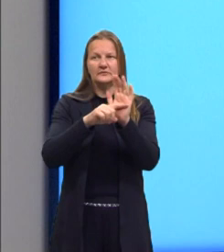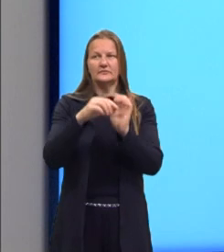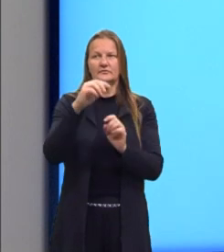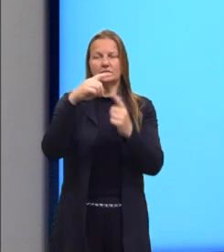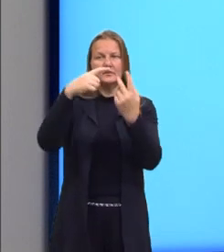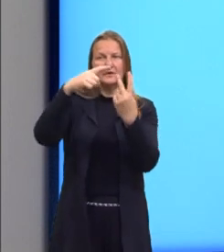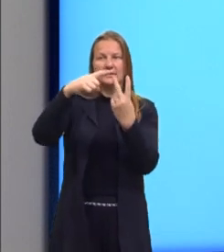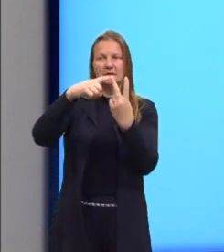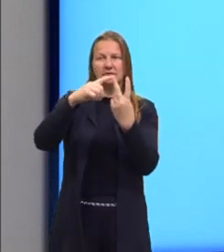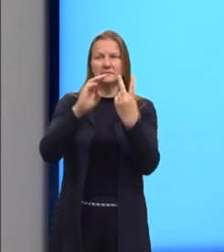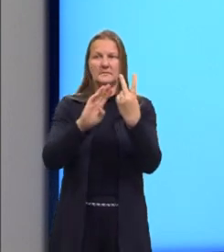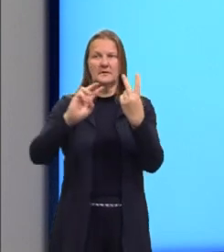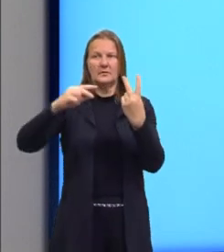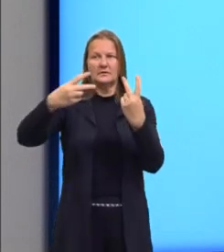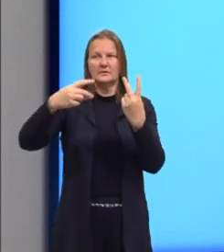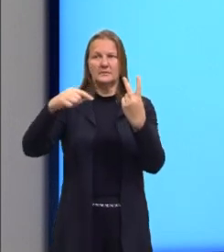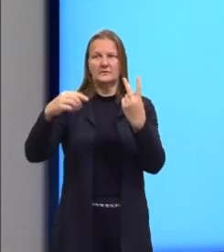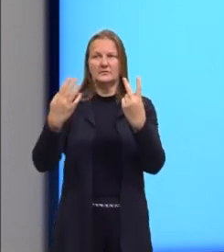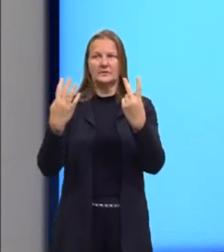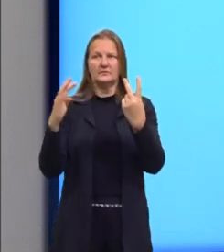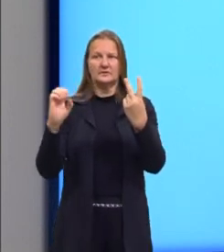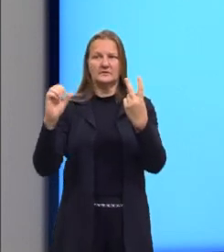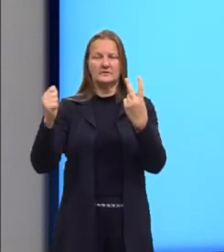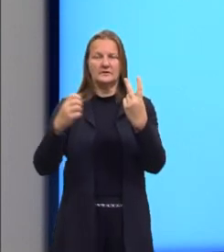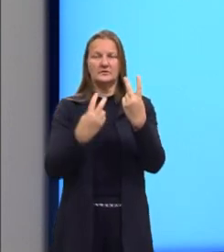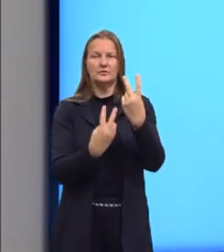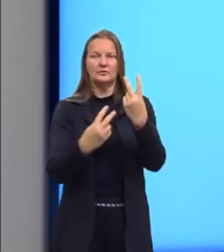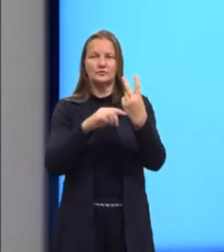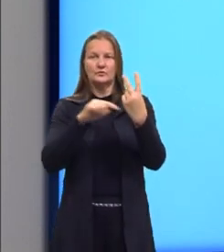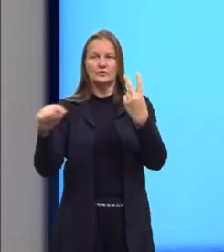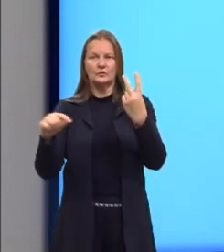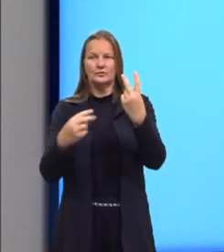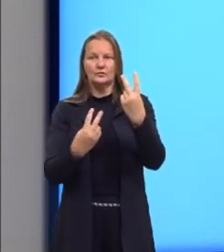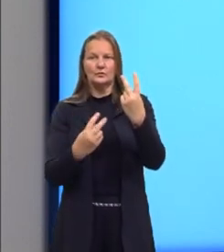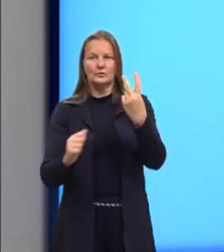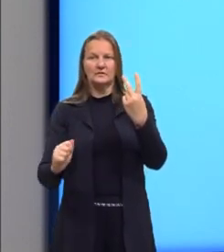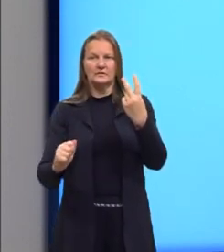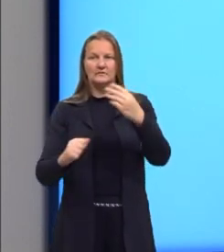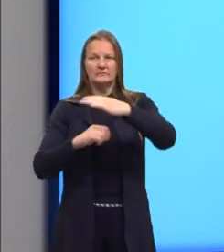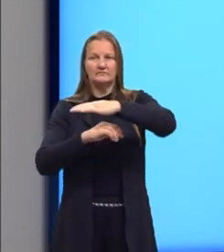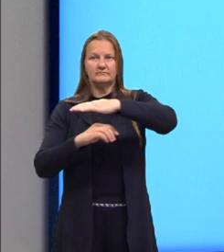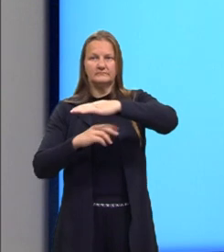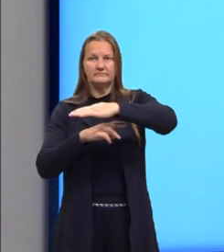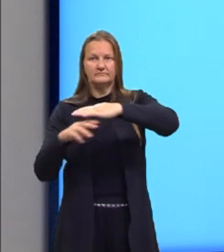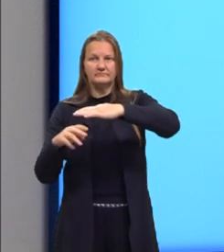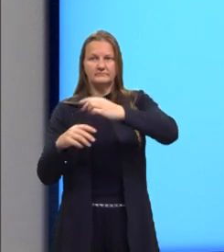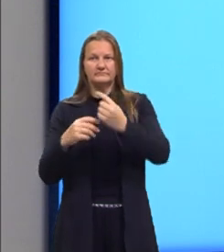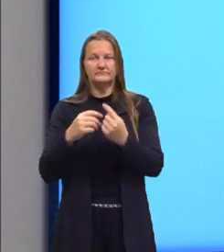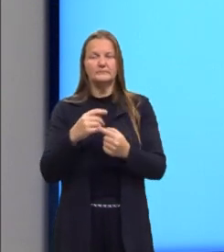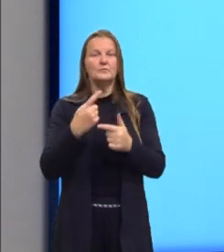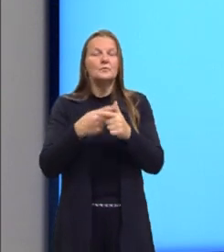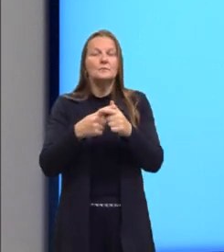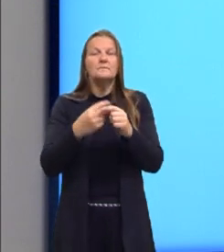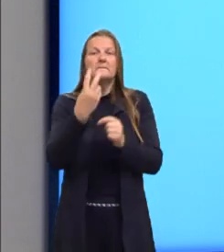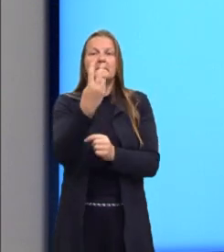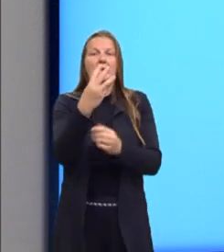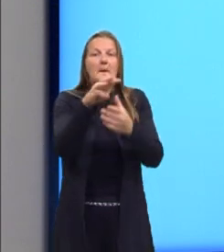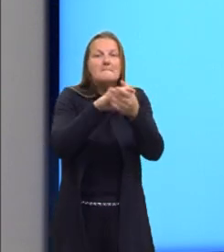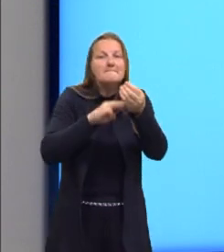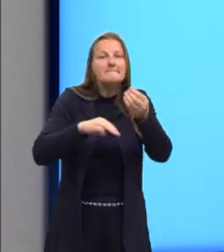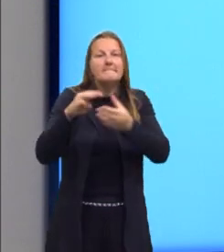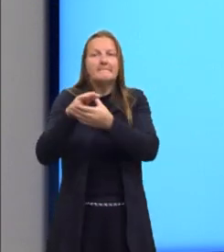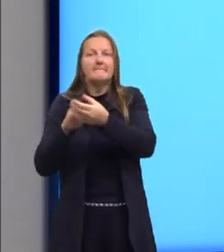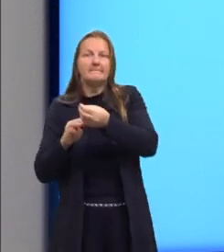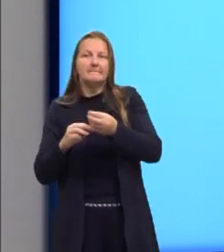b ao quadrado menos 4ac dividido por 2a. Aqui tem duas formas, né? Alguns